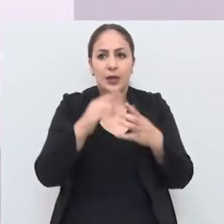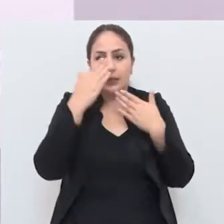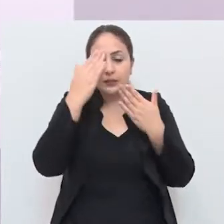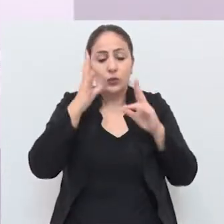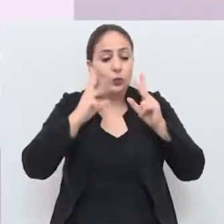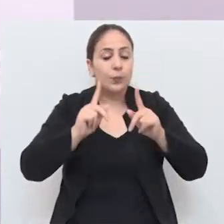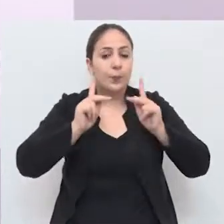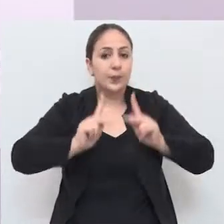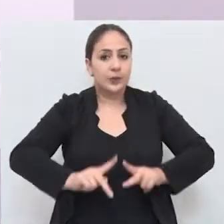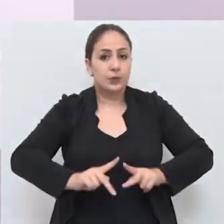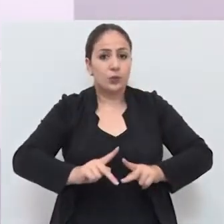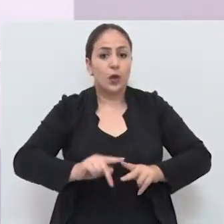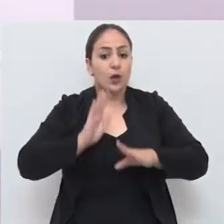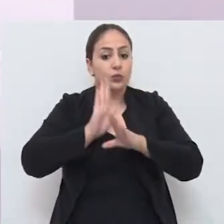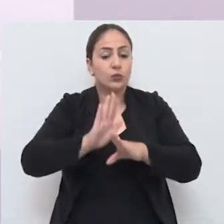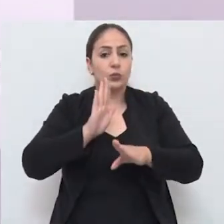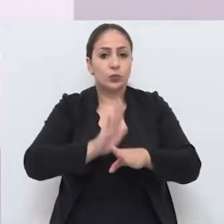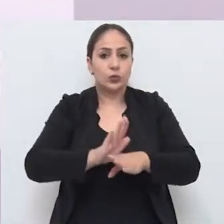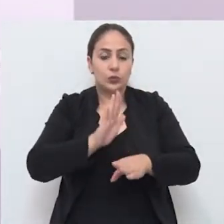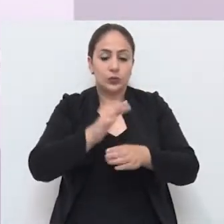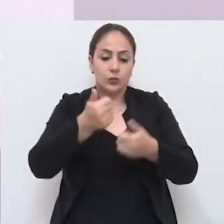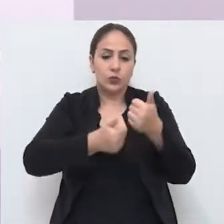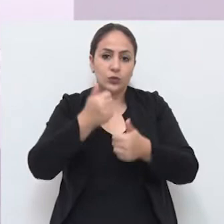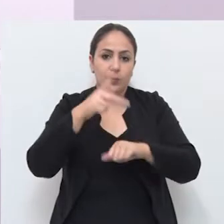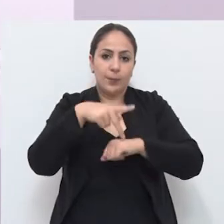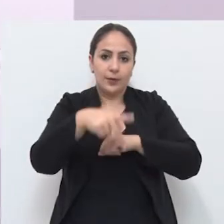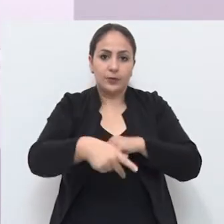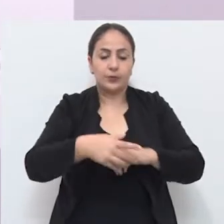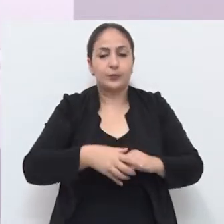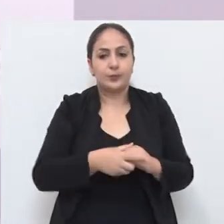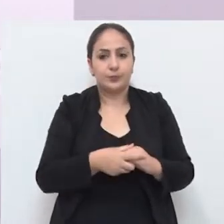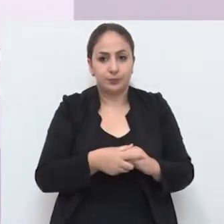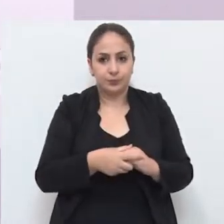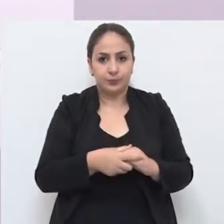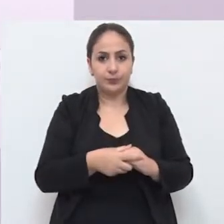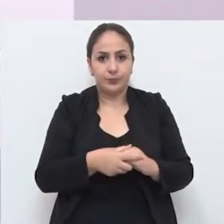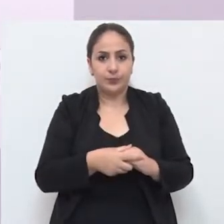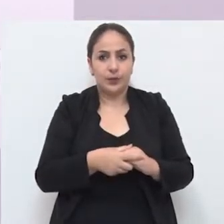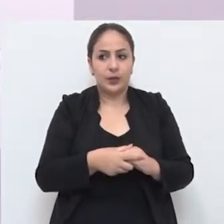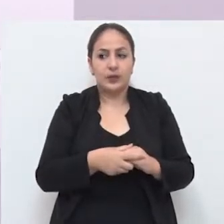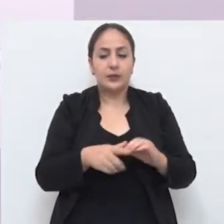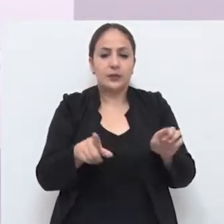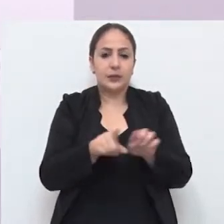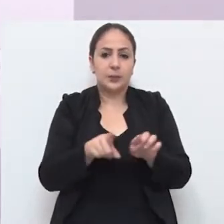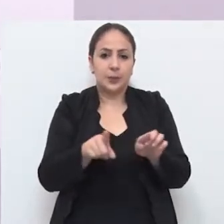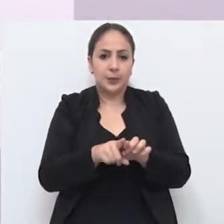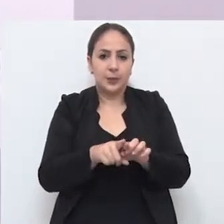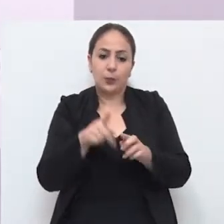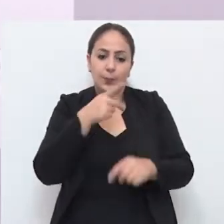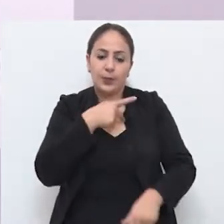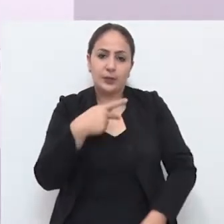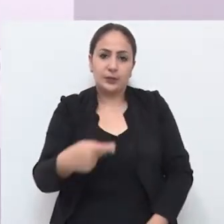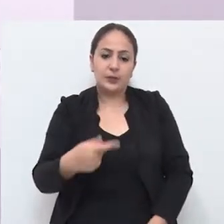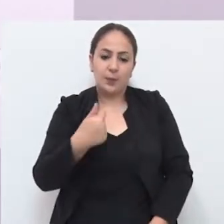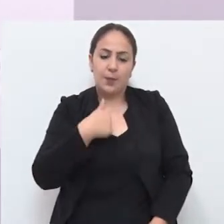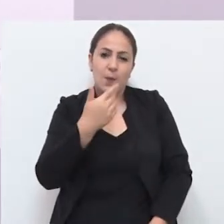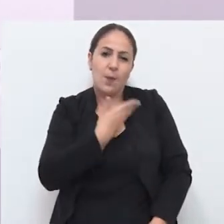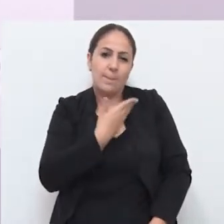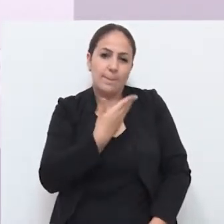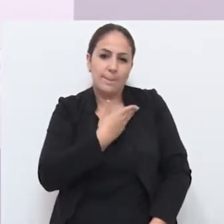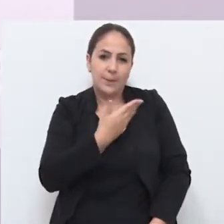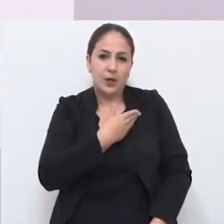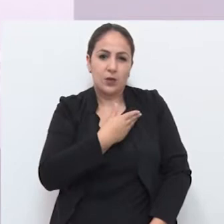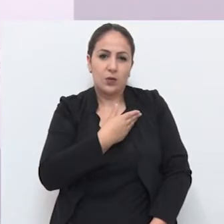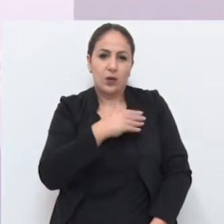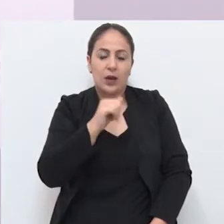agradecer a todas as pessoas que, de uma forma ou outra, ajudam o Futsal de Passo Fundo, né? Capitaneada ali pelo presidente,